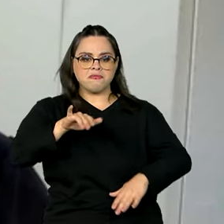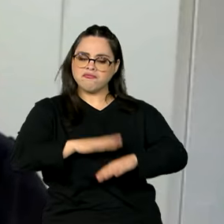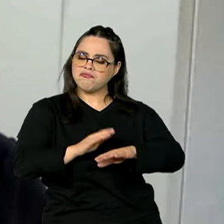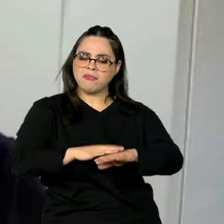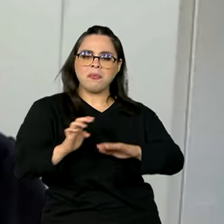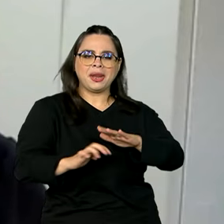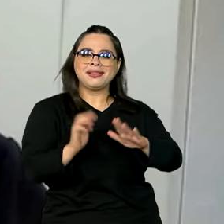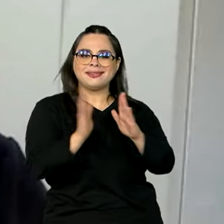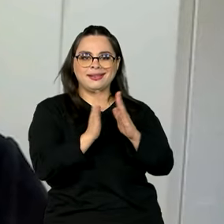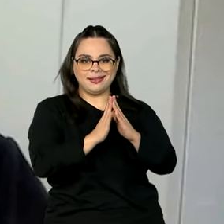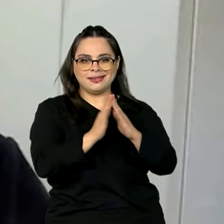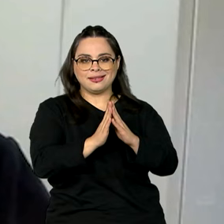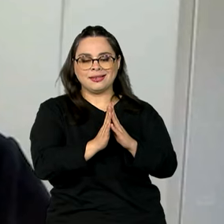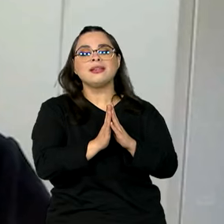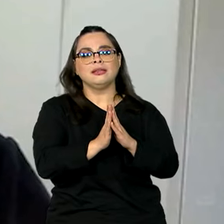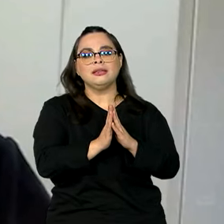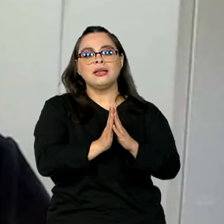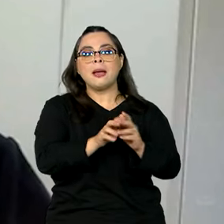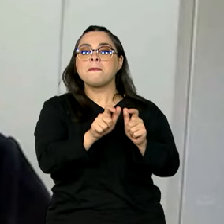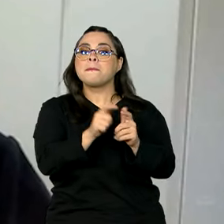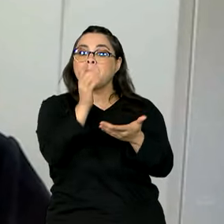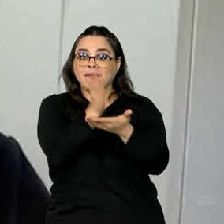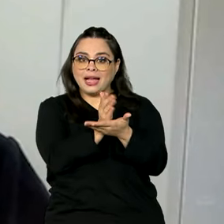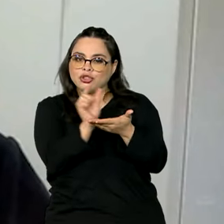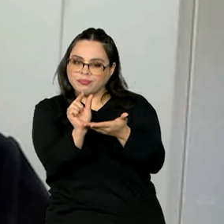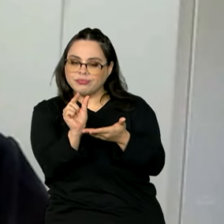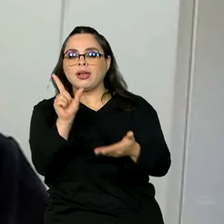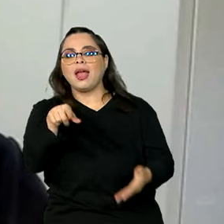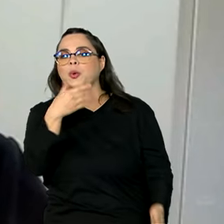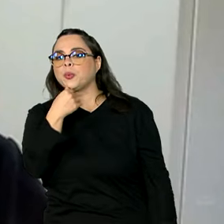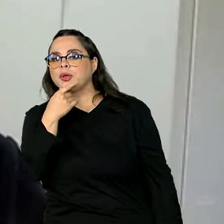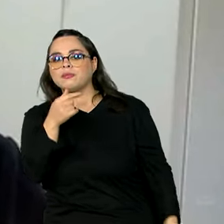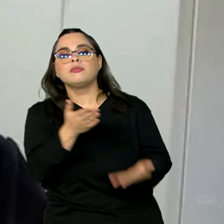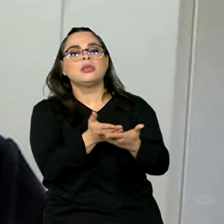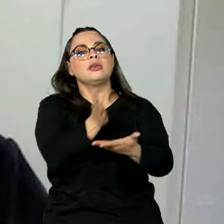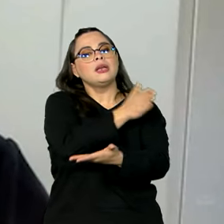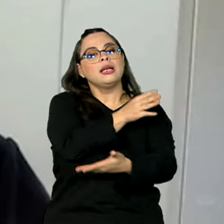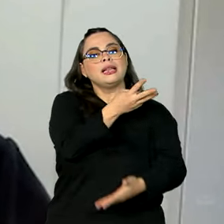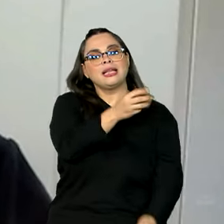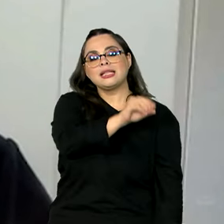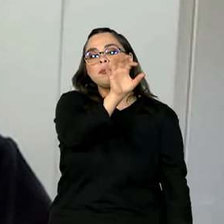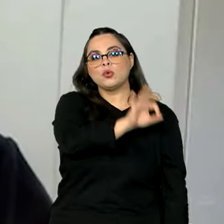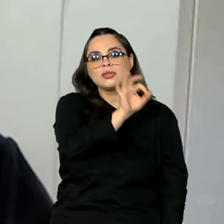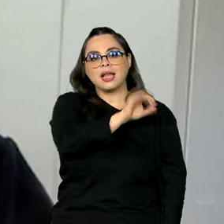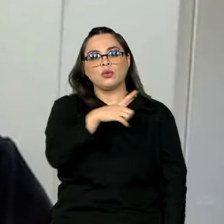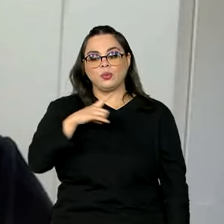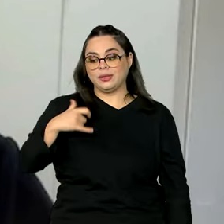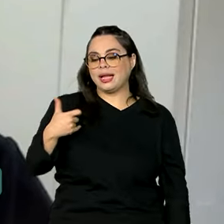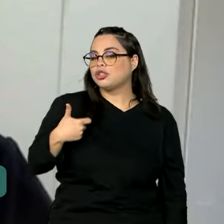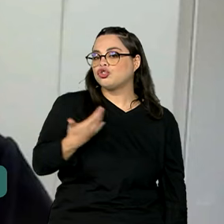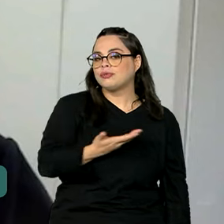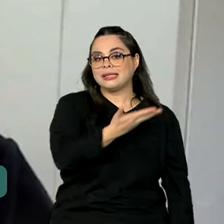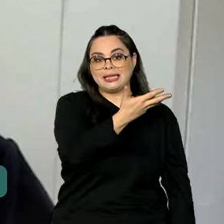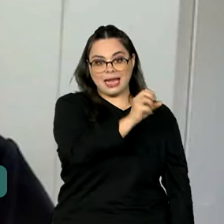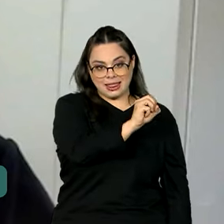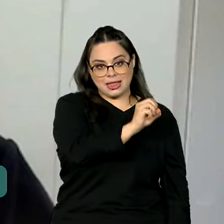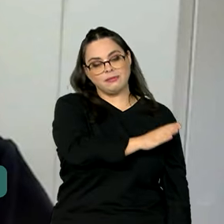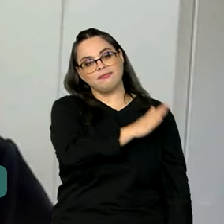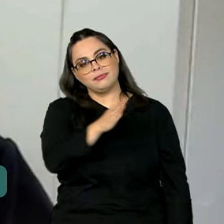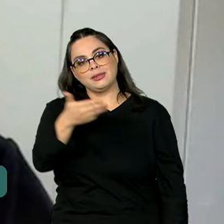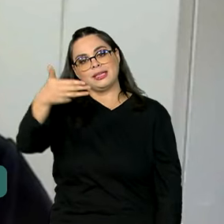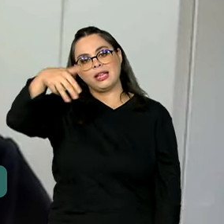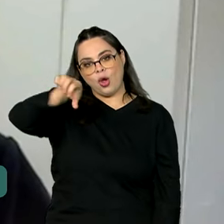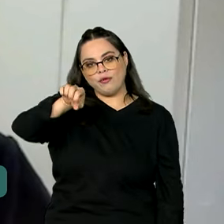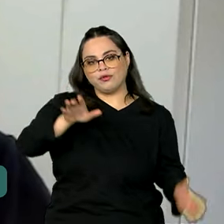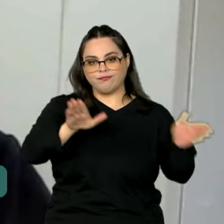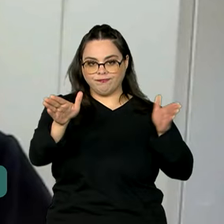pouco mais da metade dos MEIs eram homens e quase 30% tinham entre 30 e 39